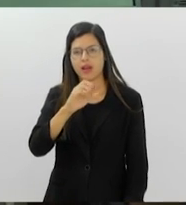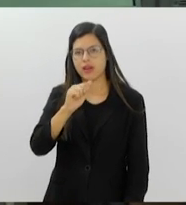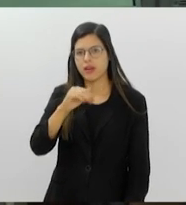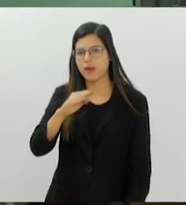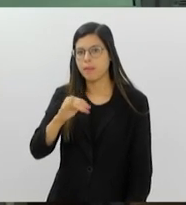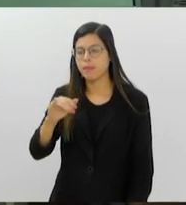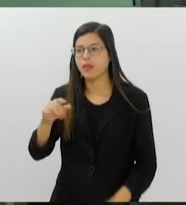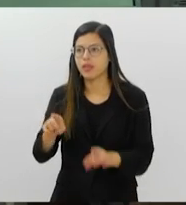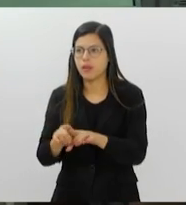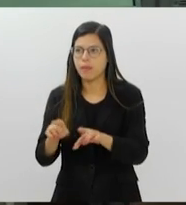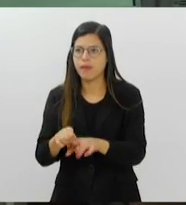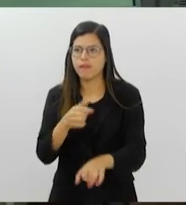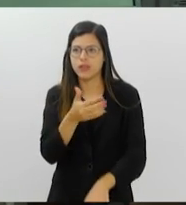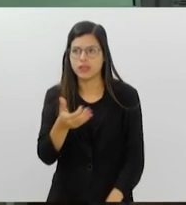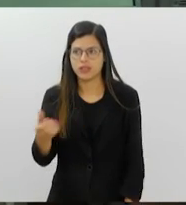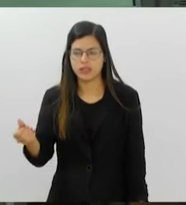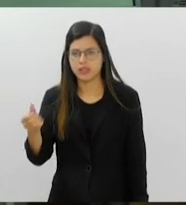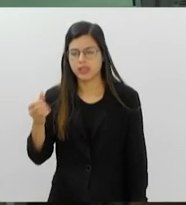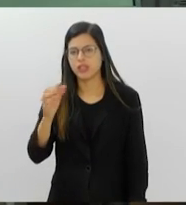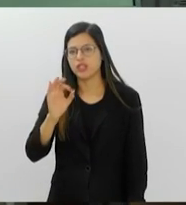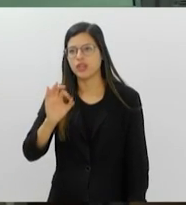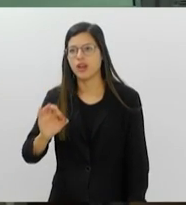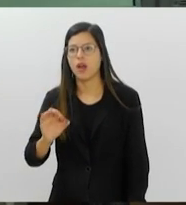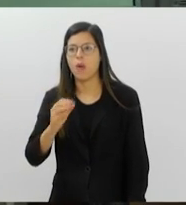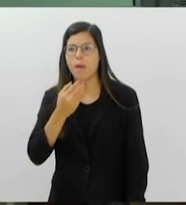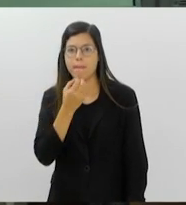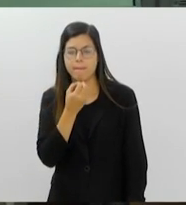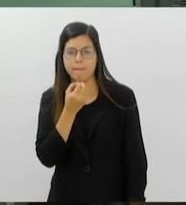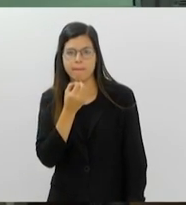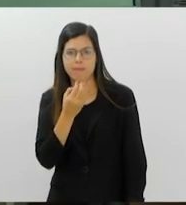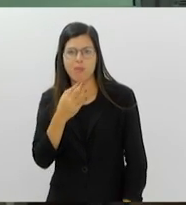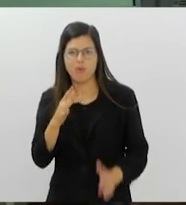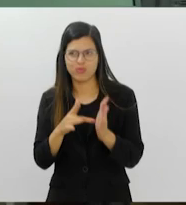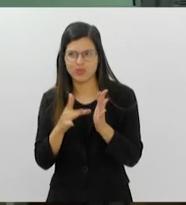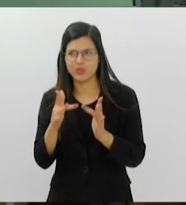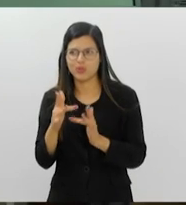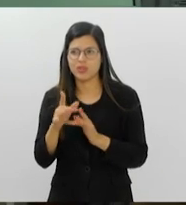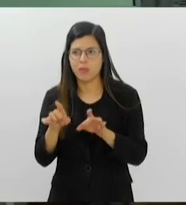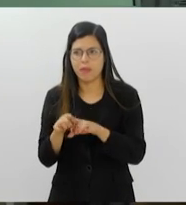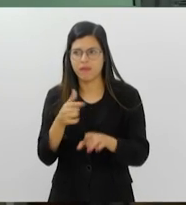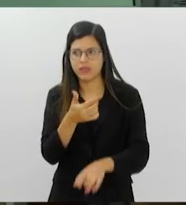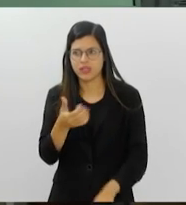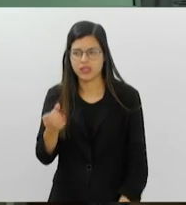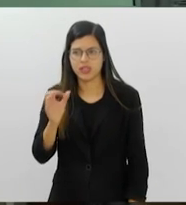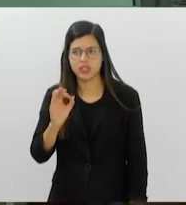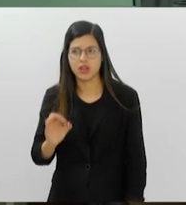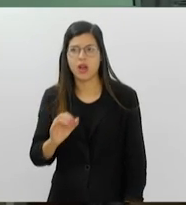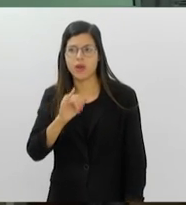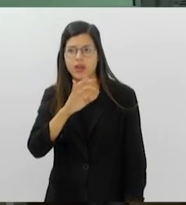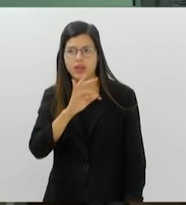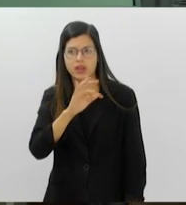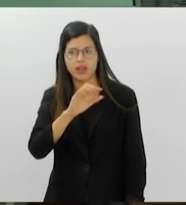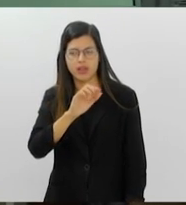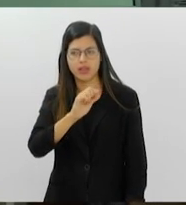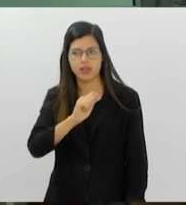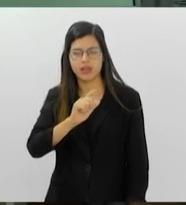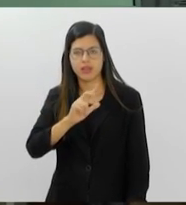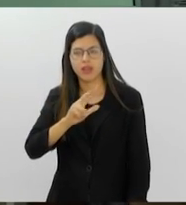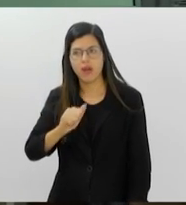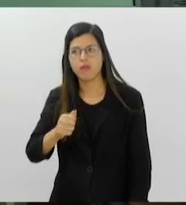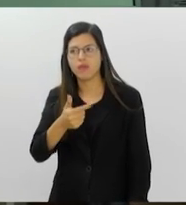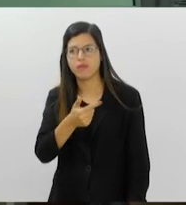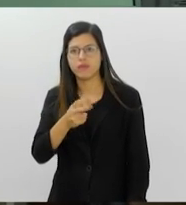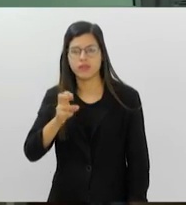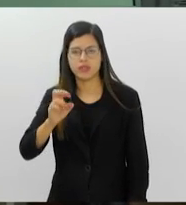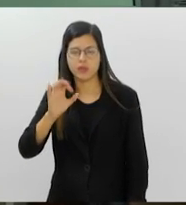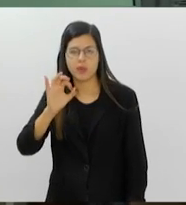26 graus, Bom Jesus do Itabapuana com sol 26 graus, também céu limpo, Itaúva com sol 25 graus,